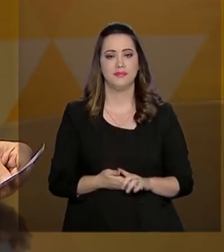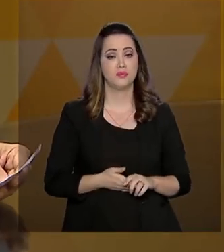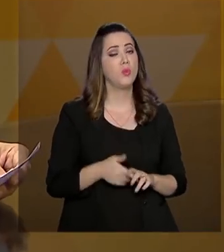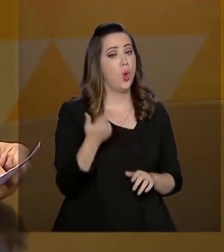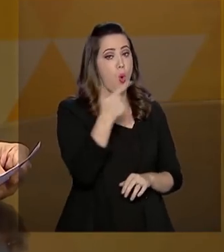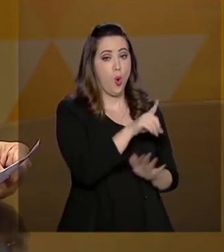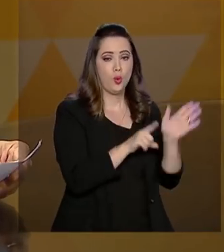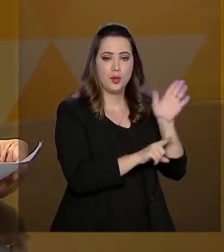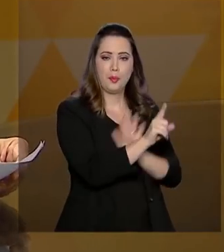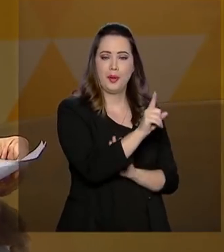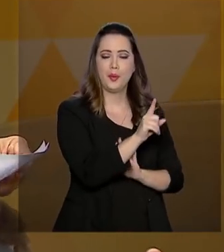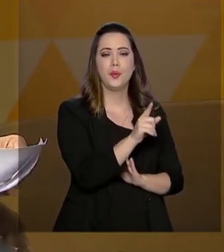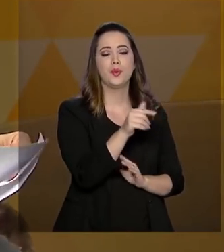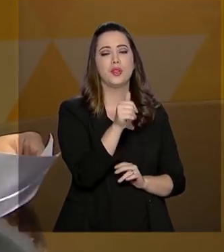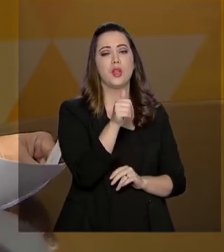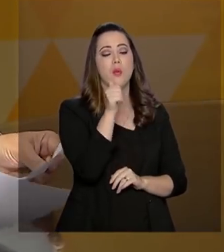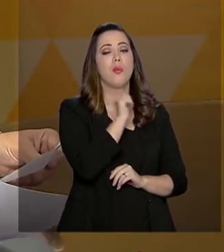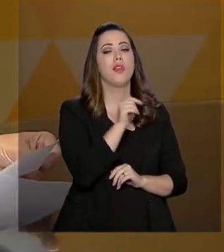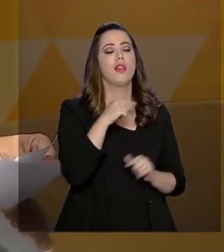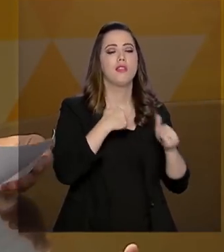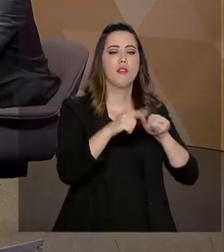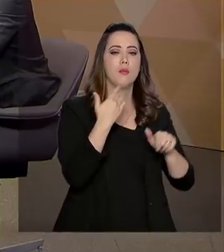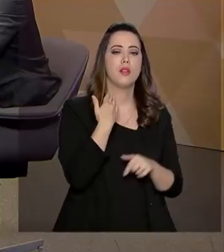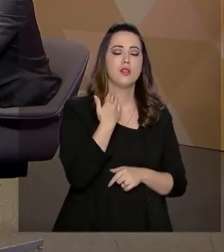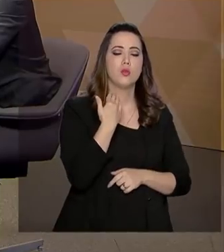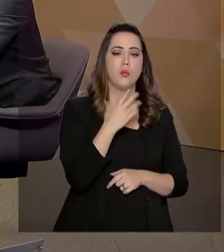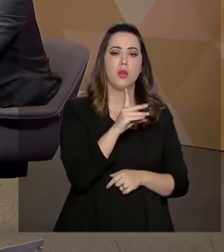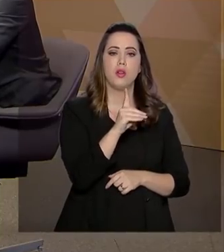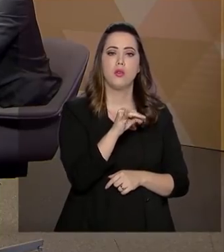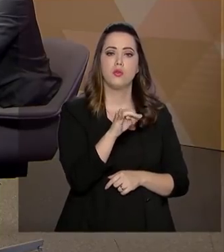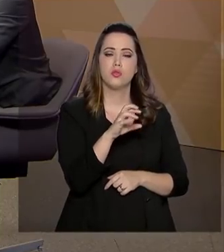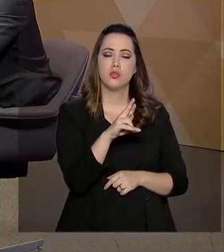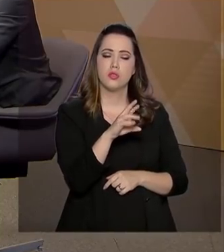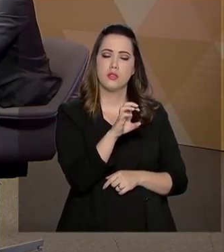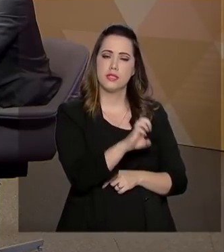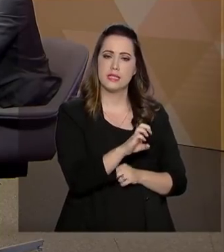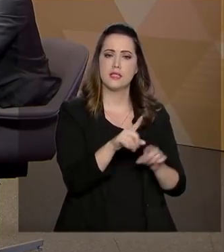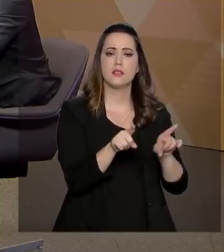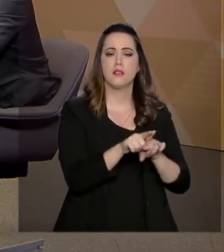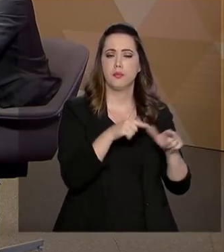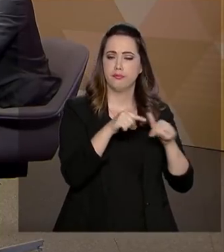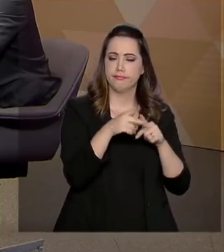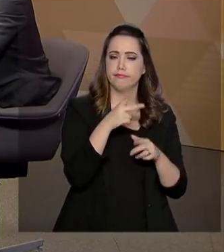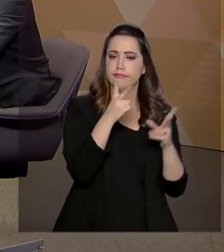uma pergunta da bancária Dirce Rocha. Ela vai falar um pouquinho sobre isso também.